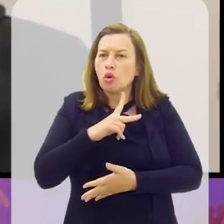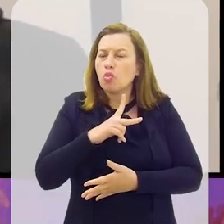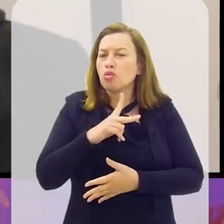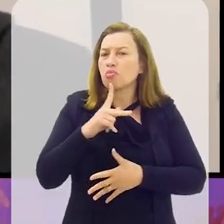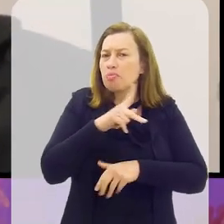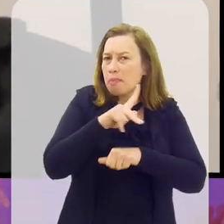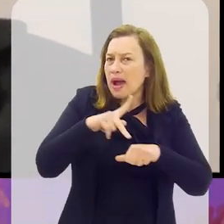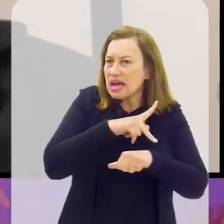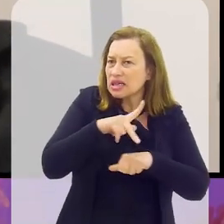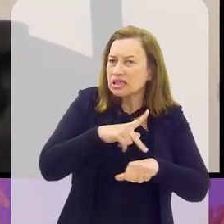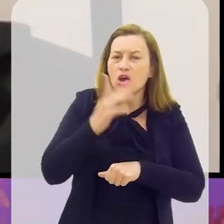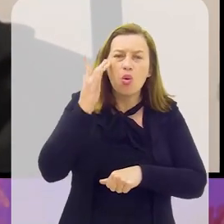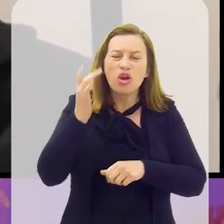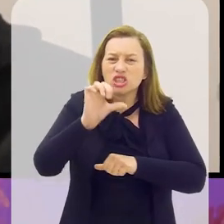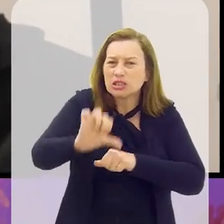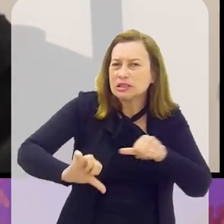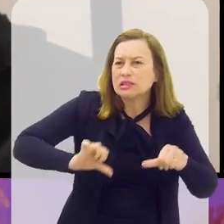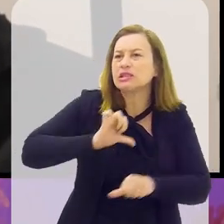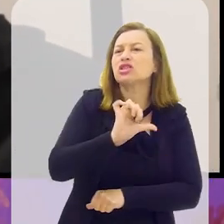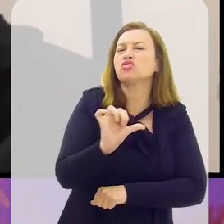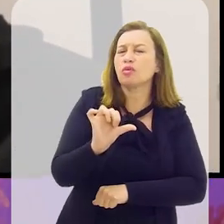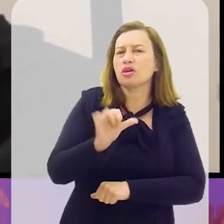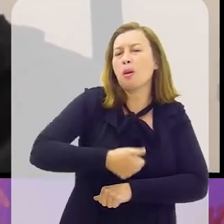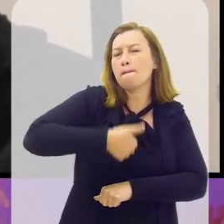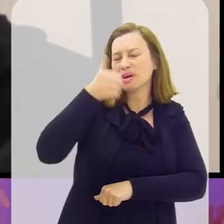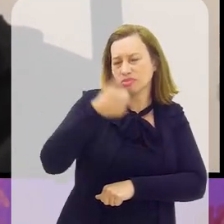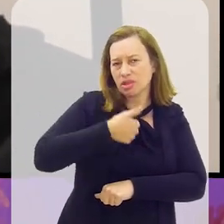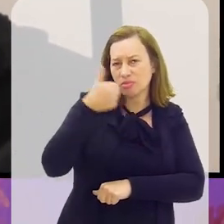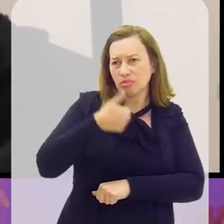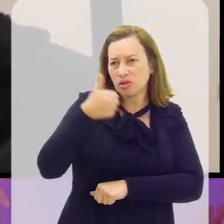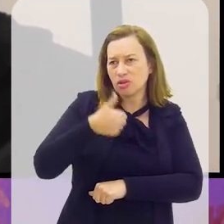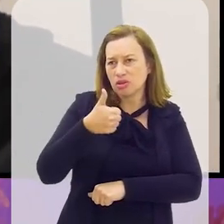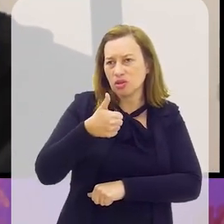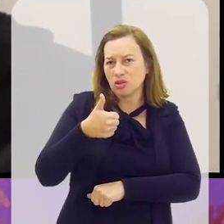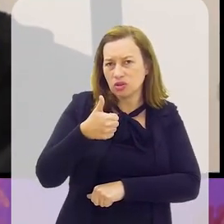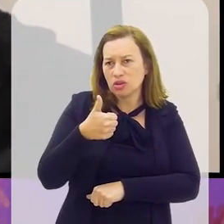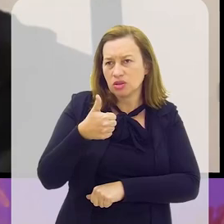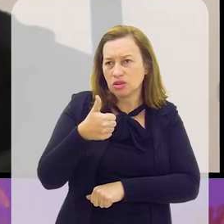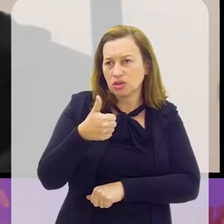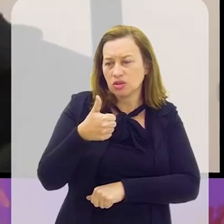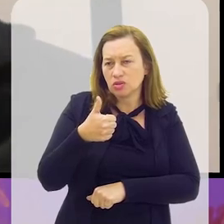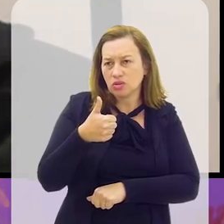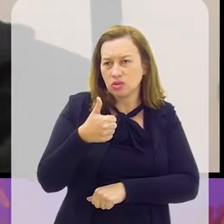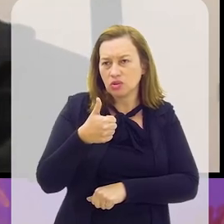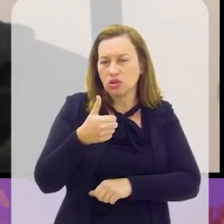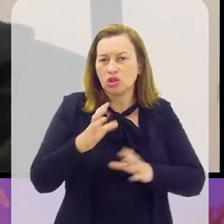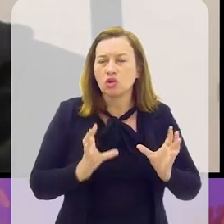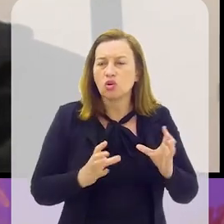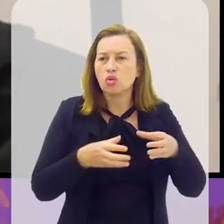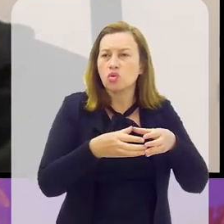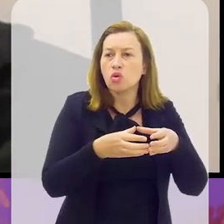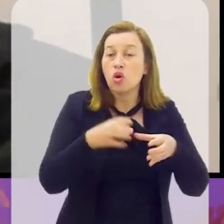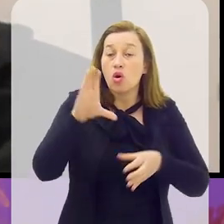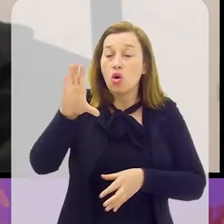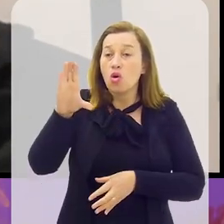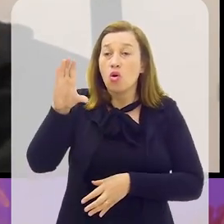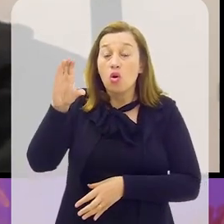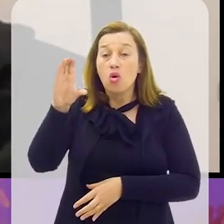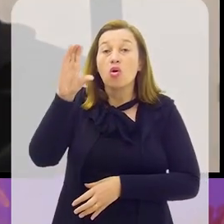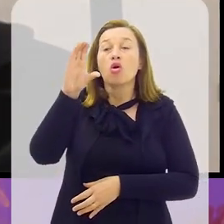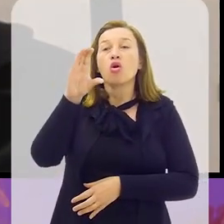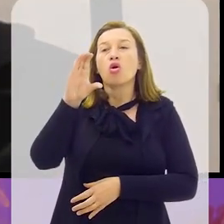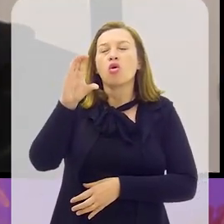próprio continente, eu acho que a transformação passa, primeiro, pelo envolvimento das confederações. É